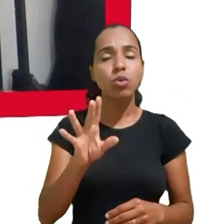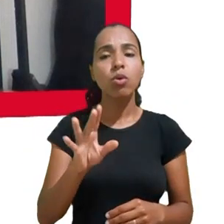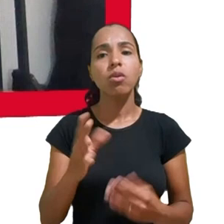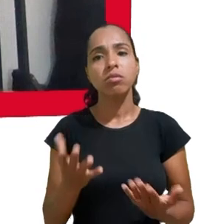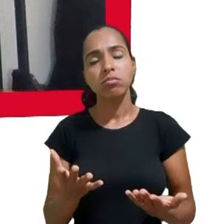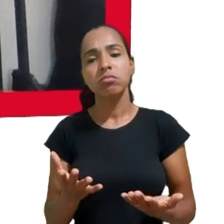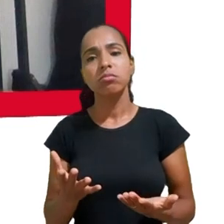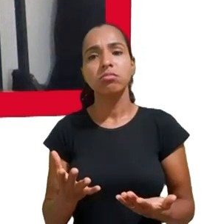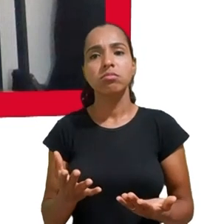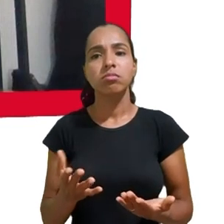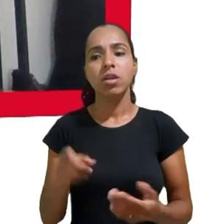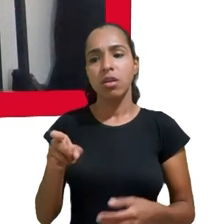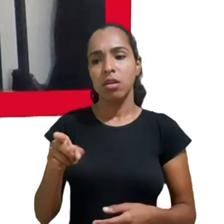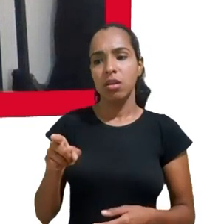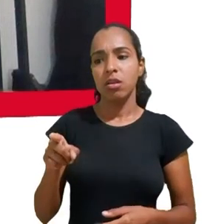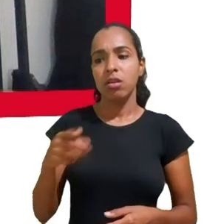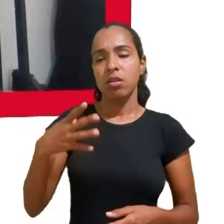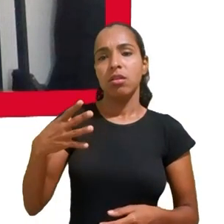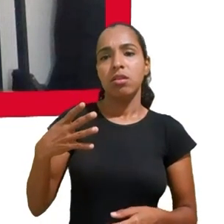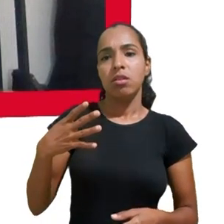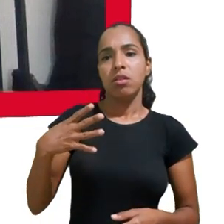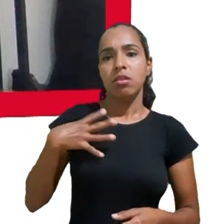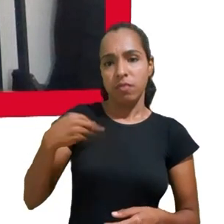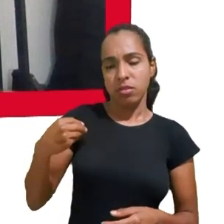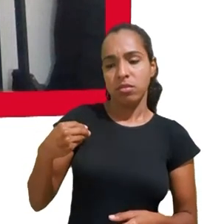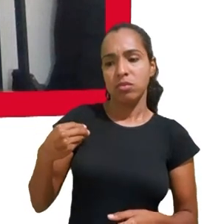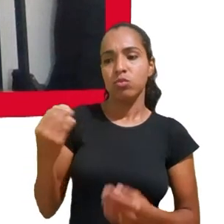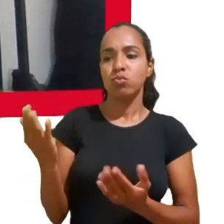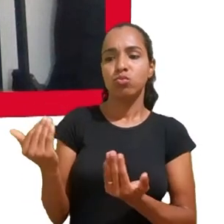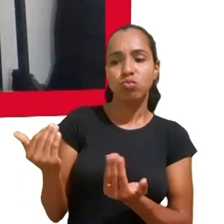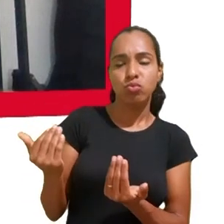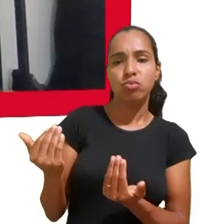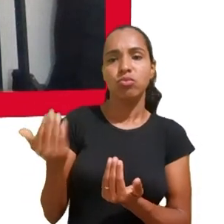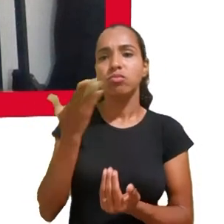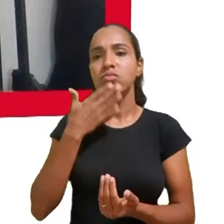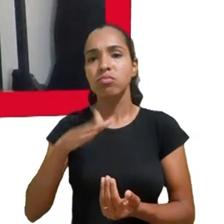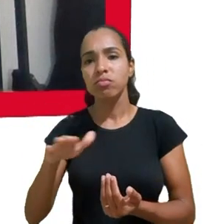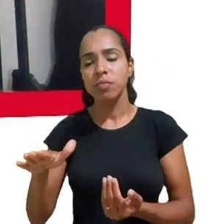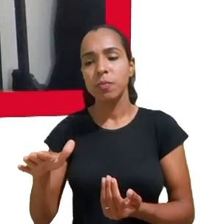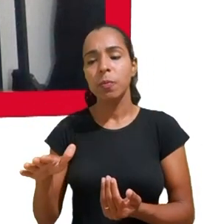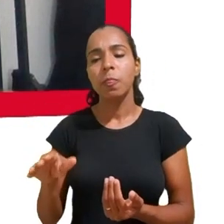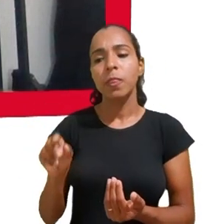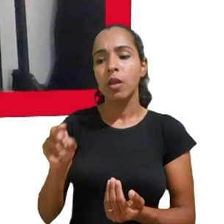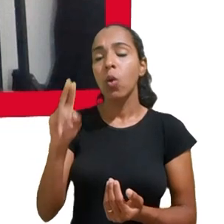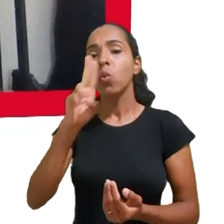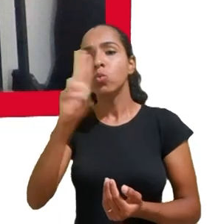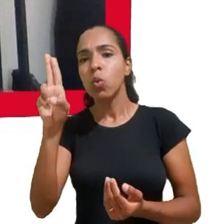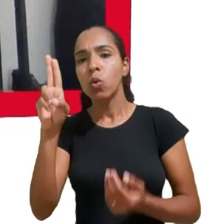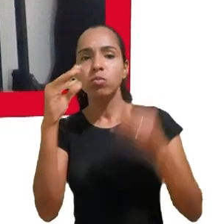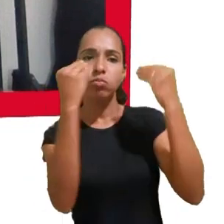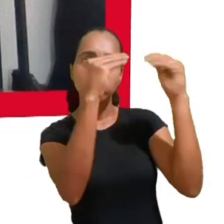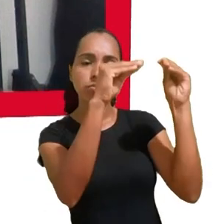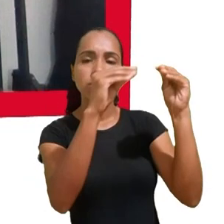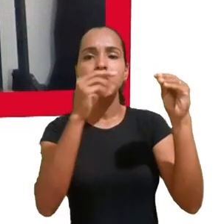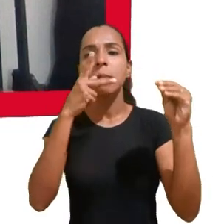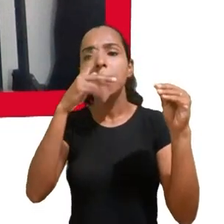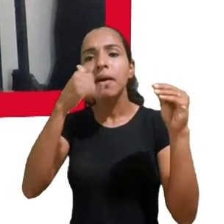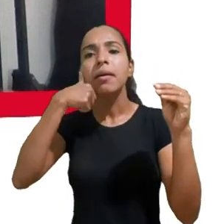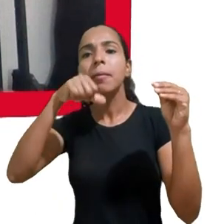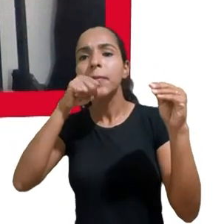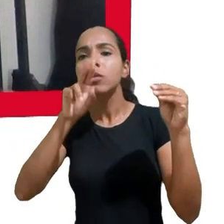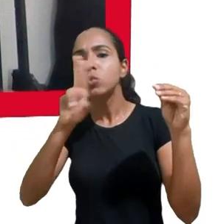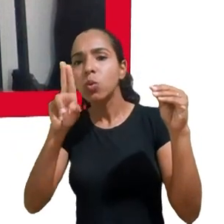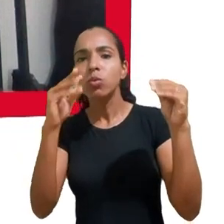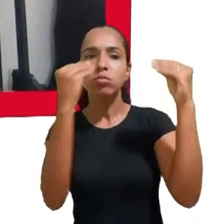adolescente, fez a inscrição numa plataforma e cedeu nome, endereço, eventualmente nome de pai e mãe e cidade. Mas a galinha dos